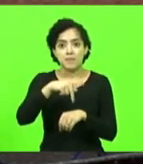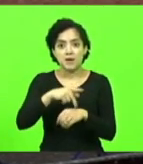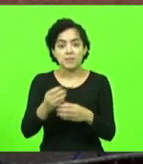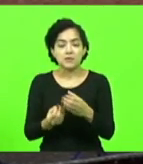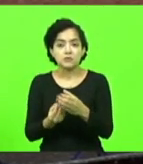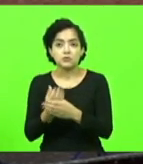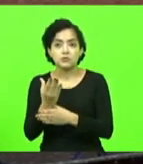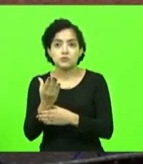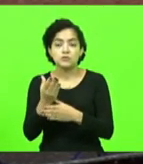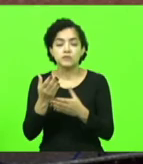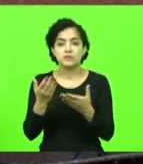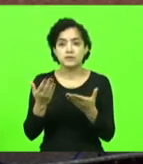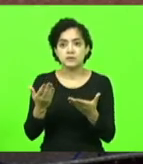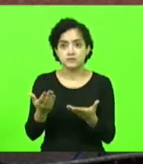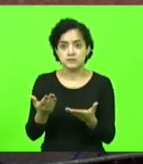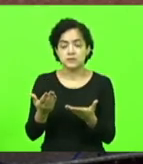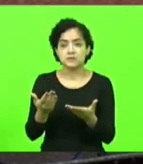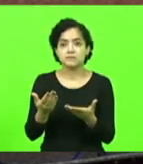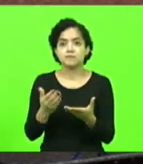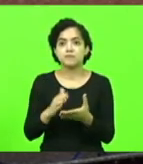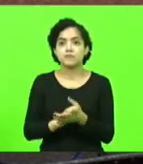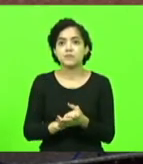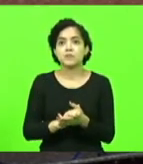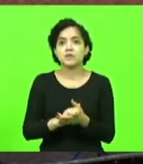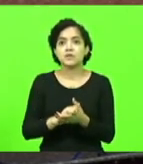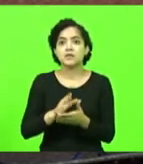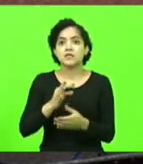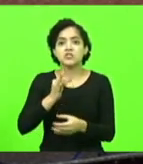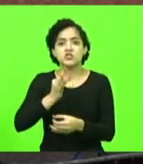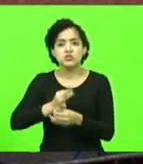Castelo, Timbó Grande,